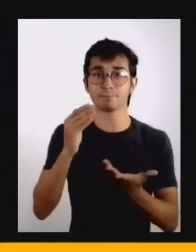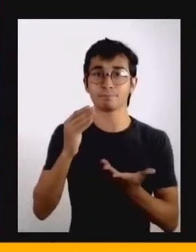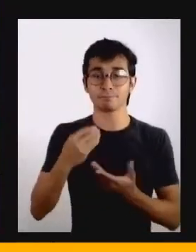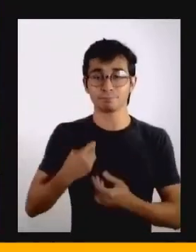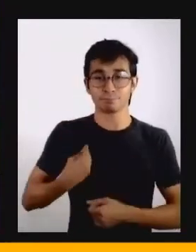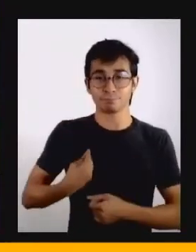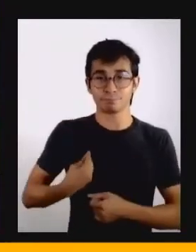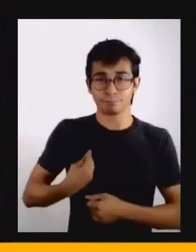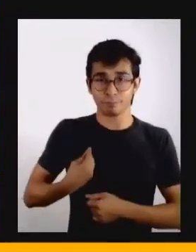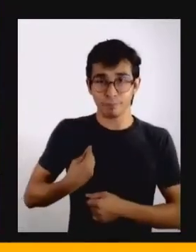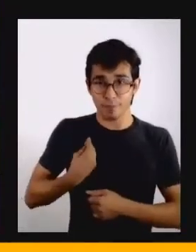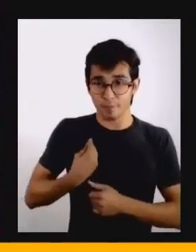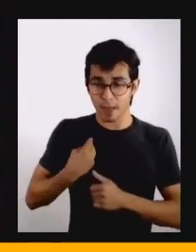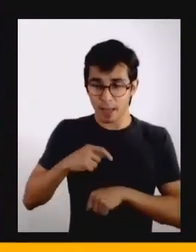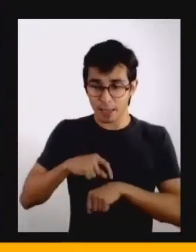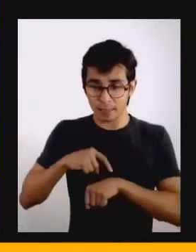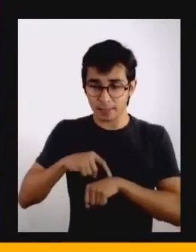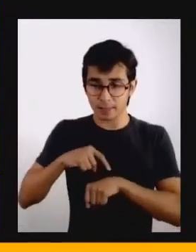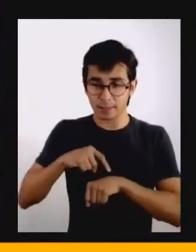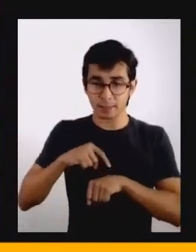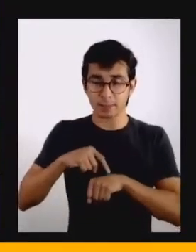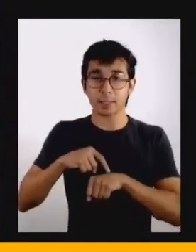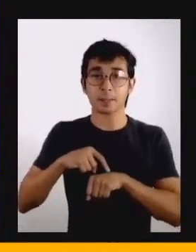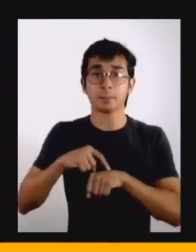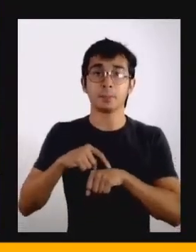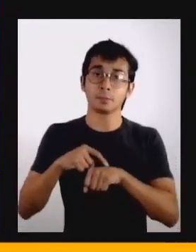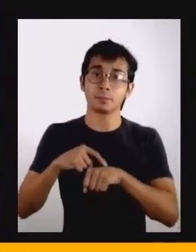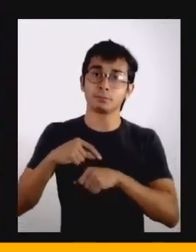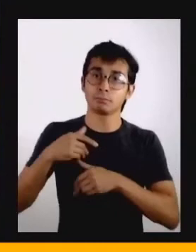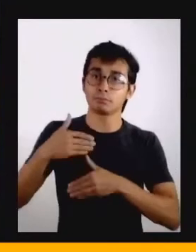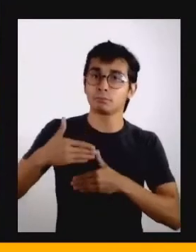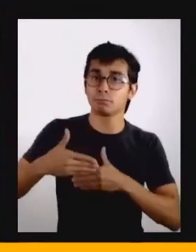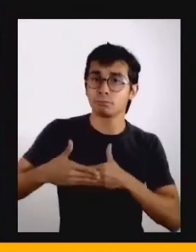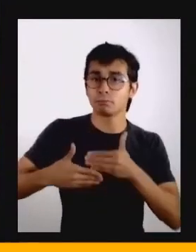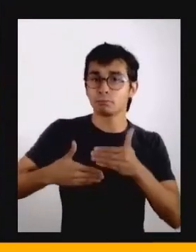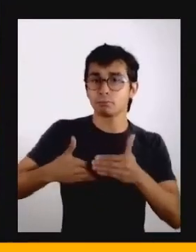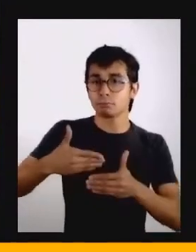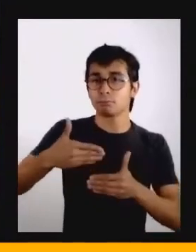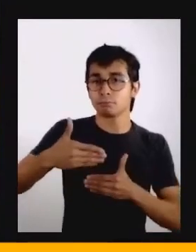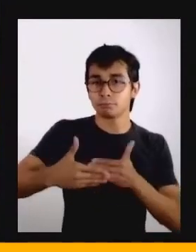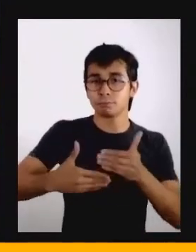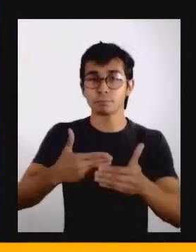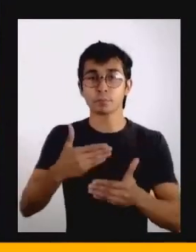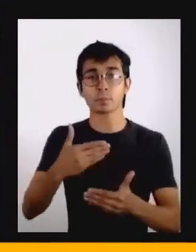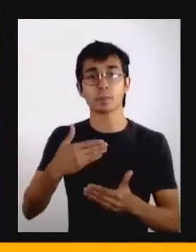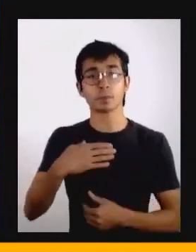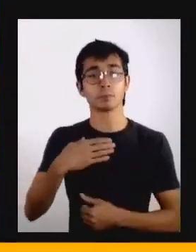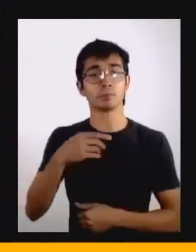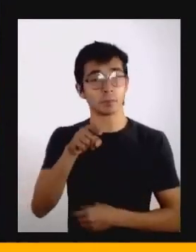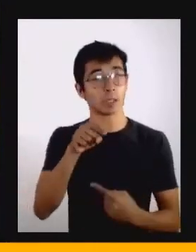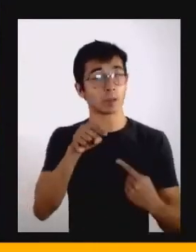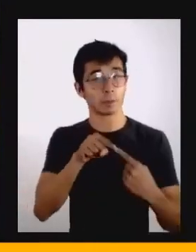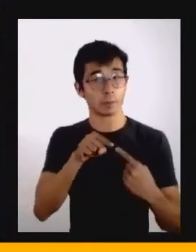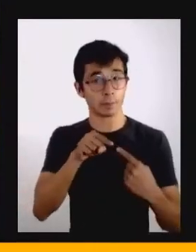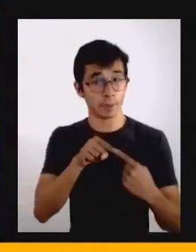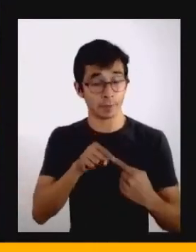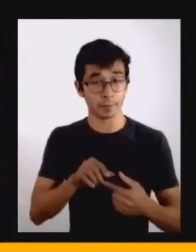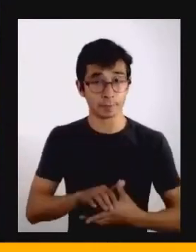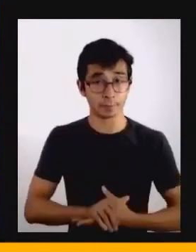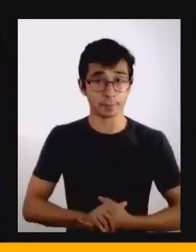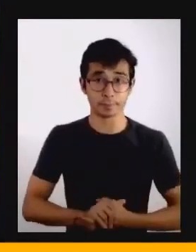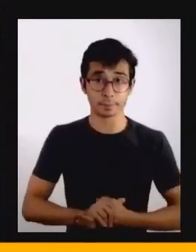com o tempo enquanto viajantes a, de certa forma, mapear, estruturar como que suas organizações vão